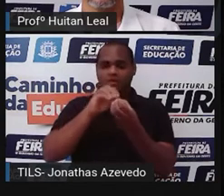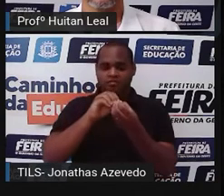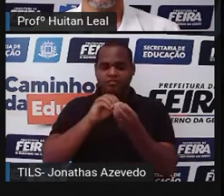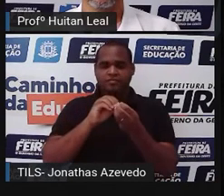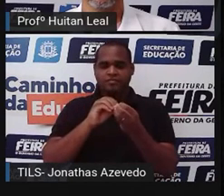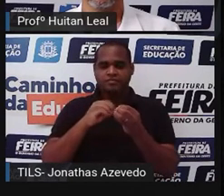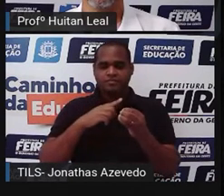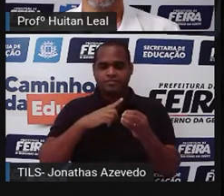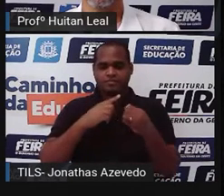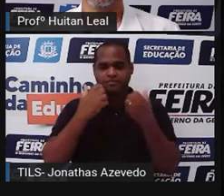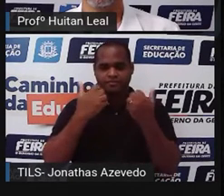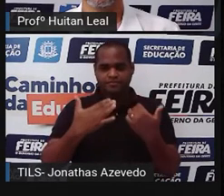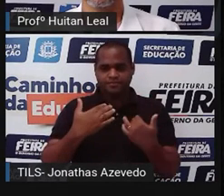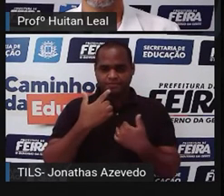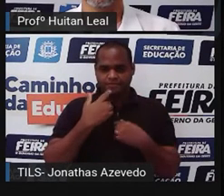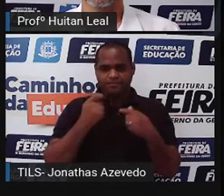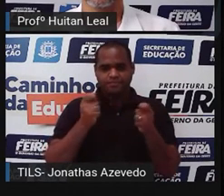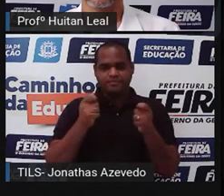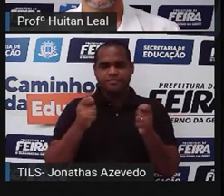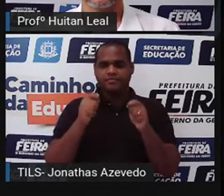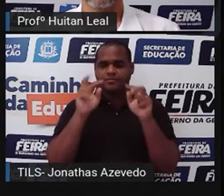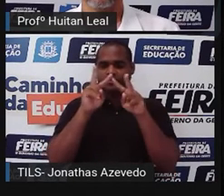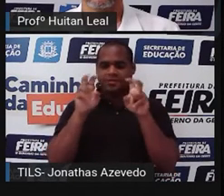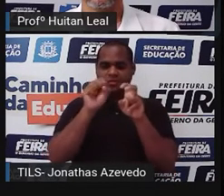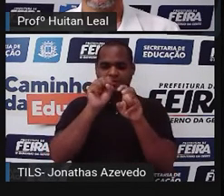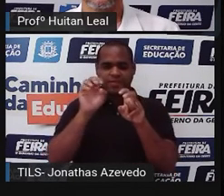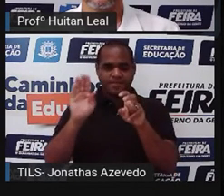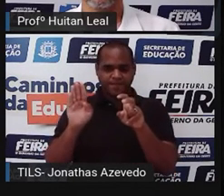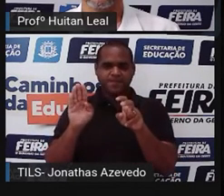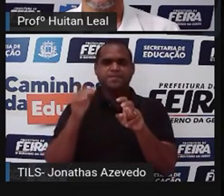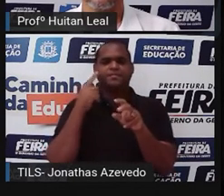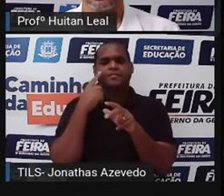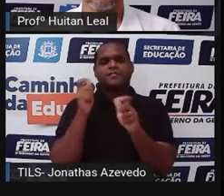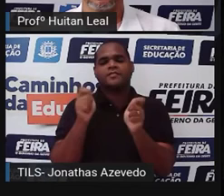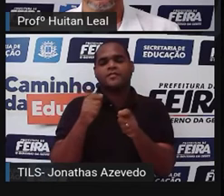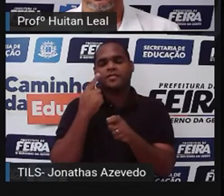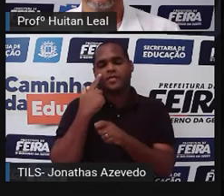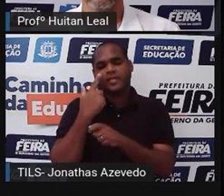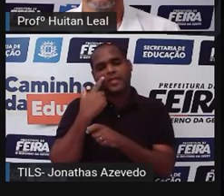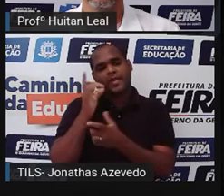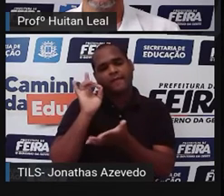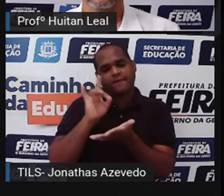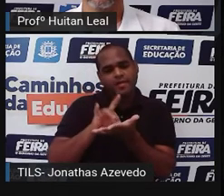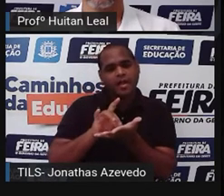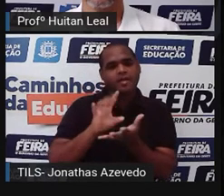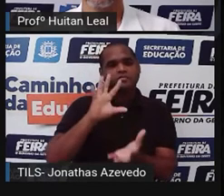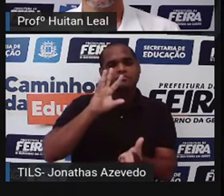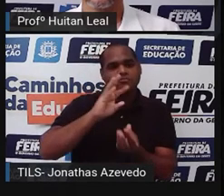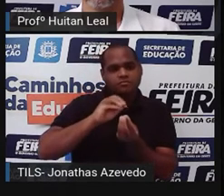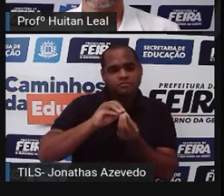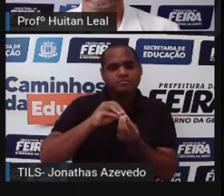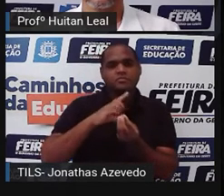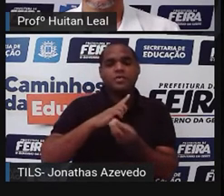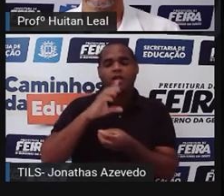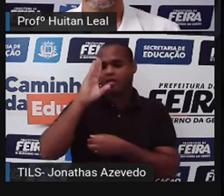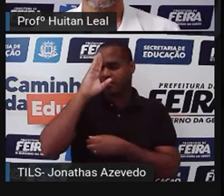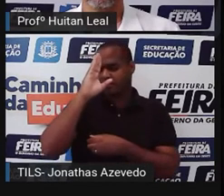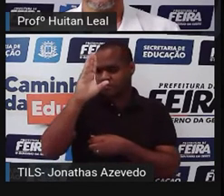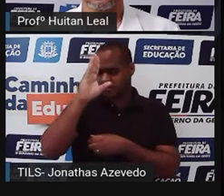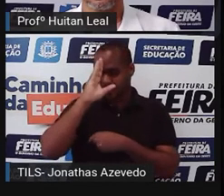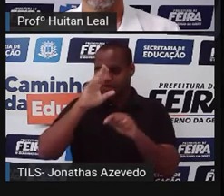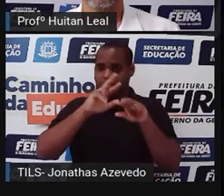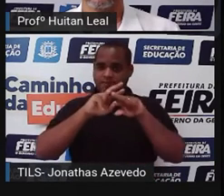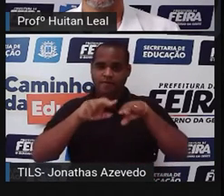funcionar como um subtítulo extremamente sintético, ou seja, extremamente resumido, cuja função é